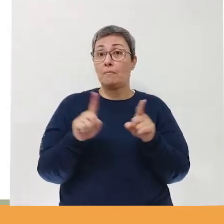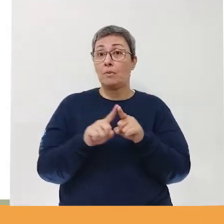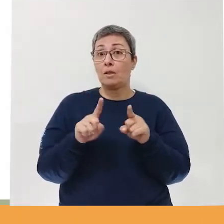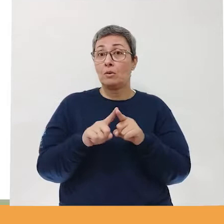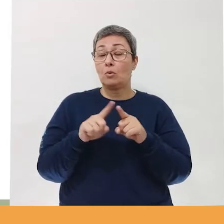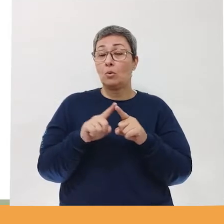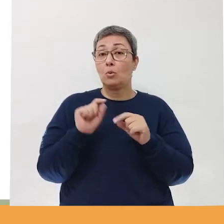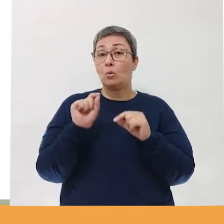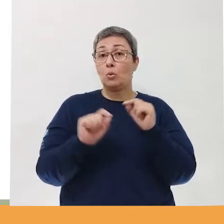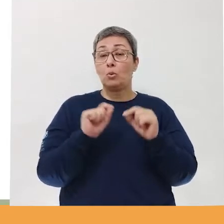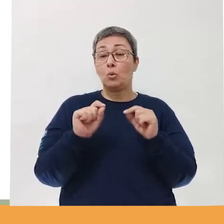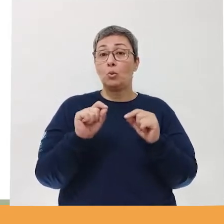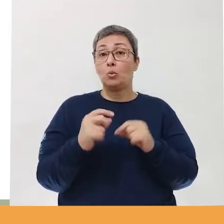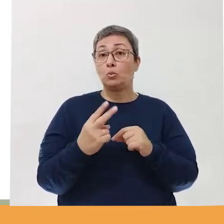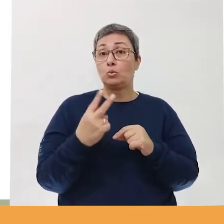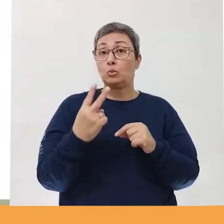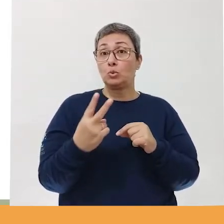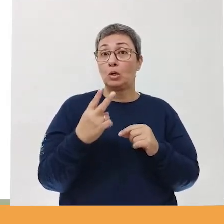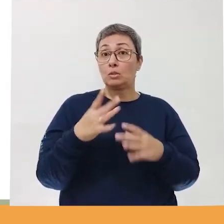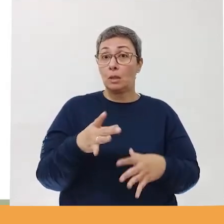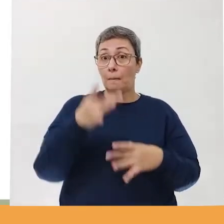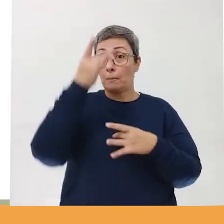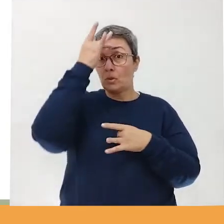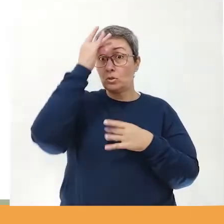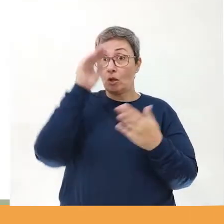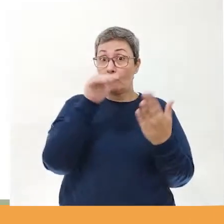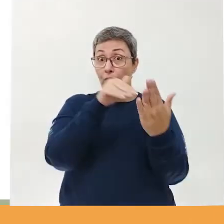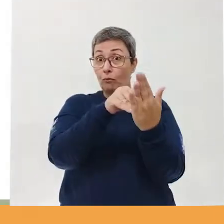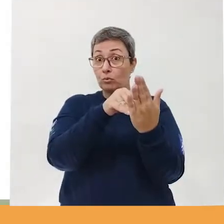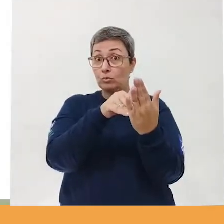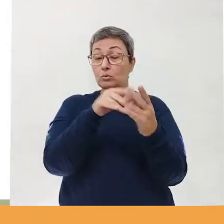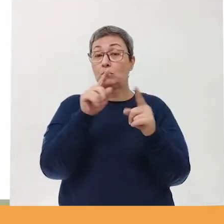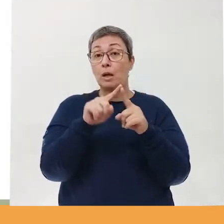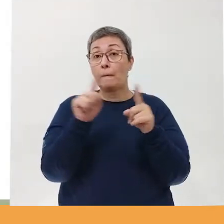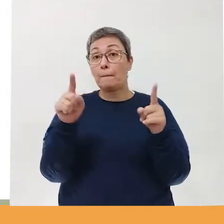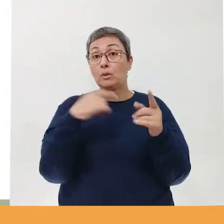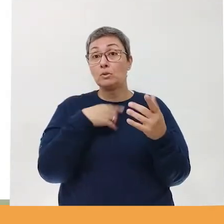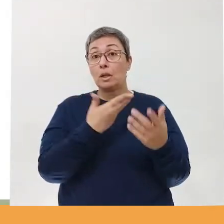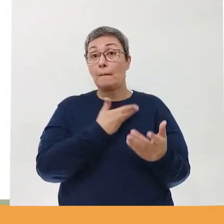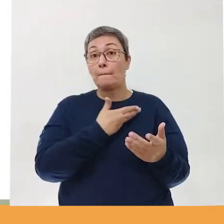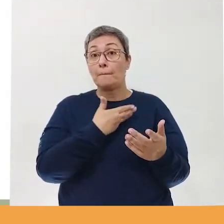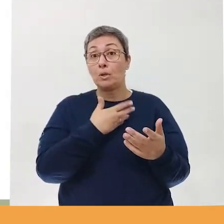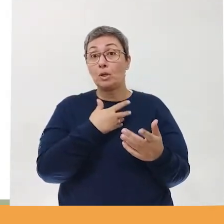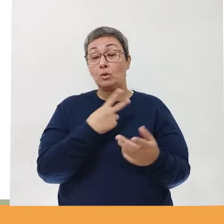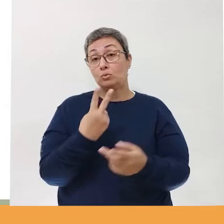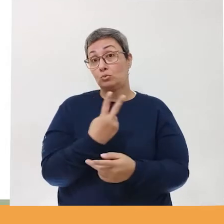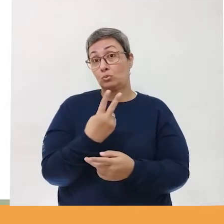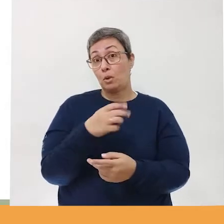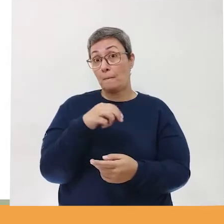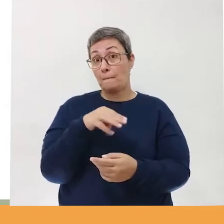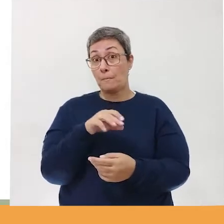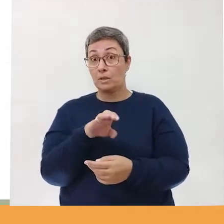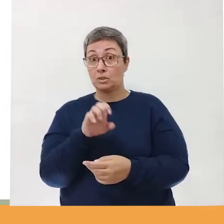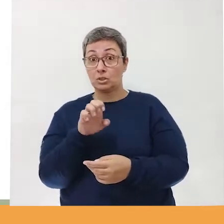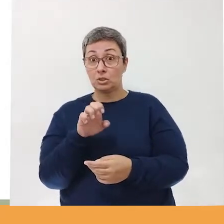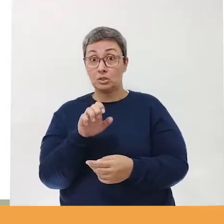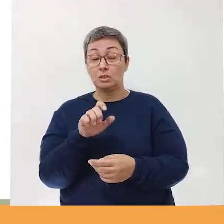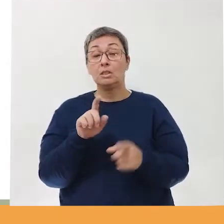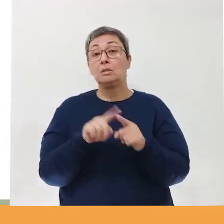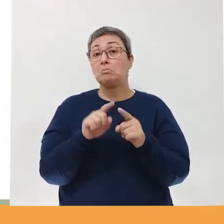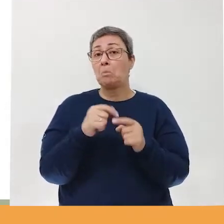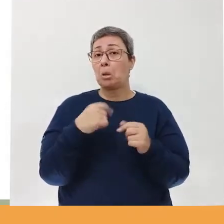os dois personagens lá do fundo, eles provavelmente eram amigos do Munch, né? Eles também